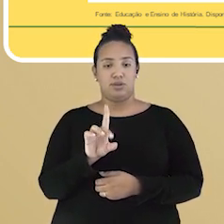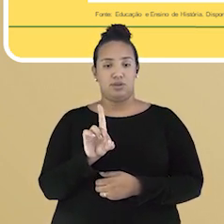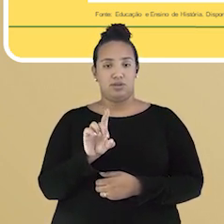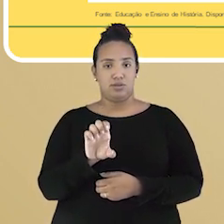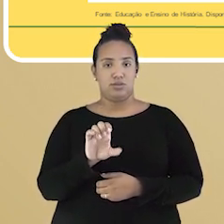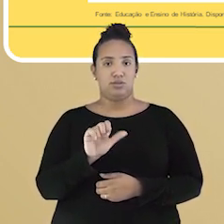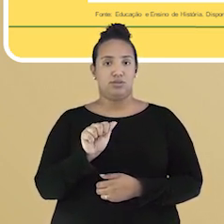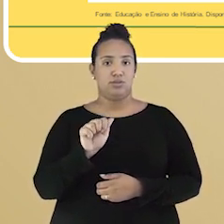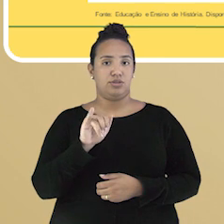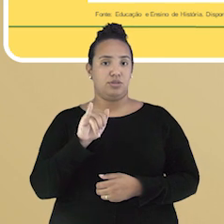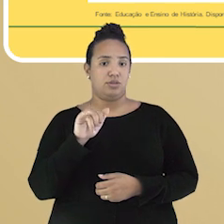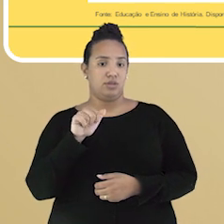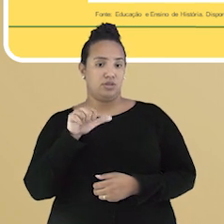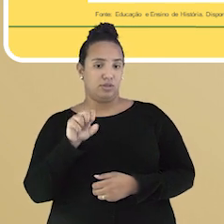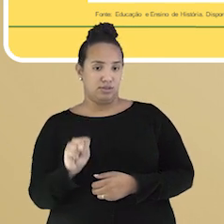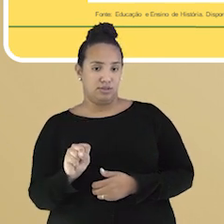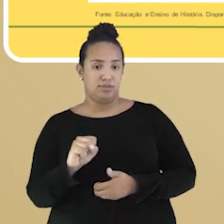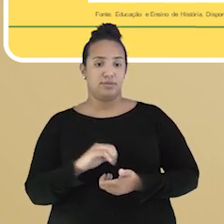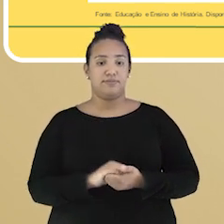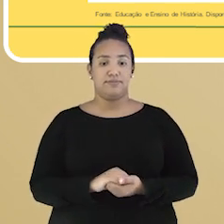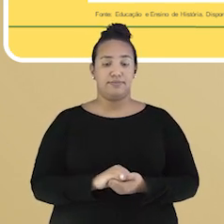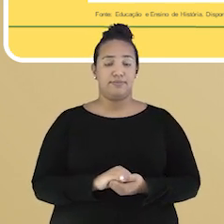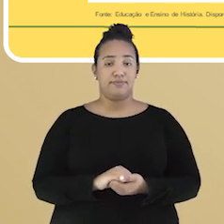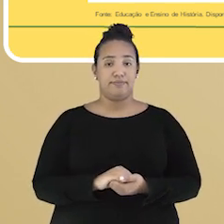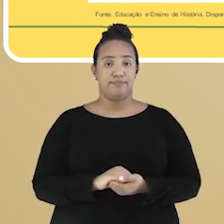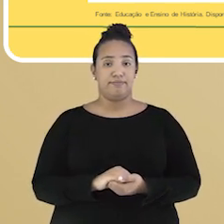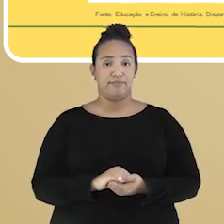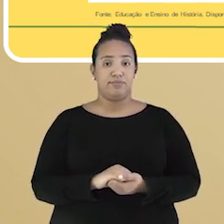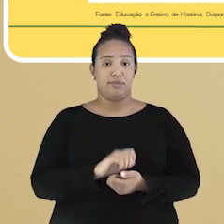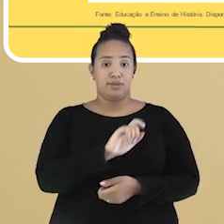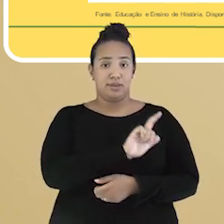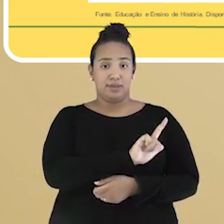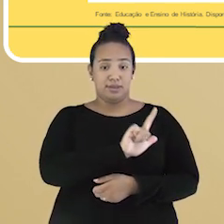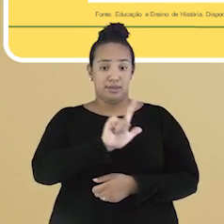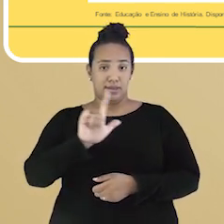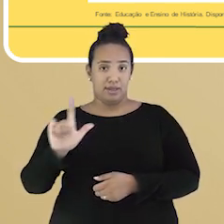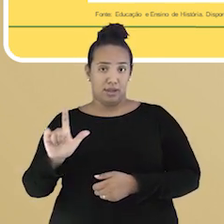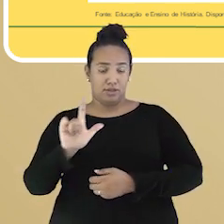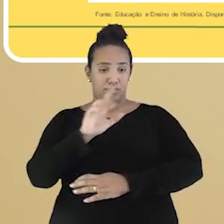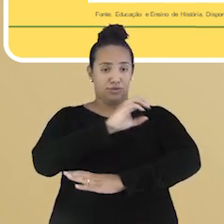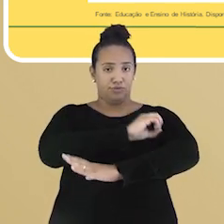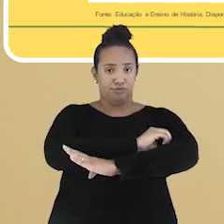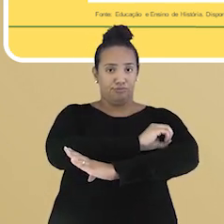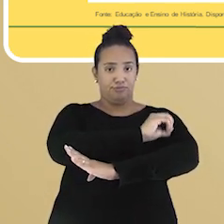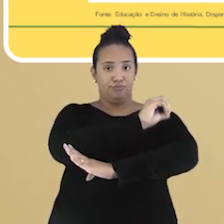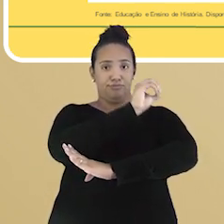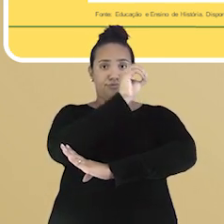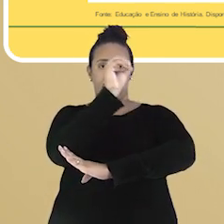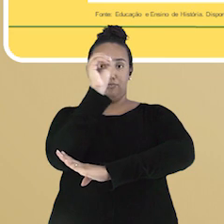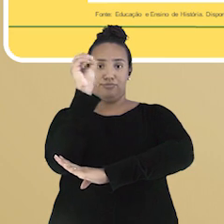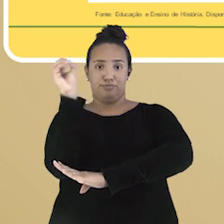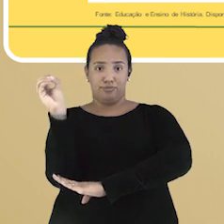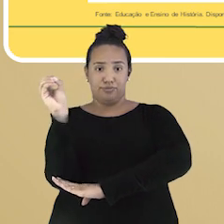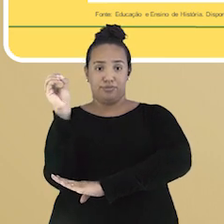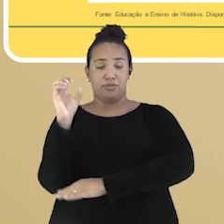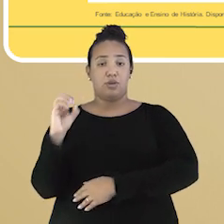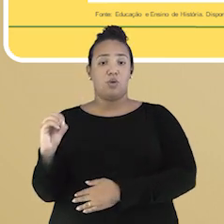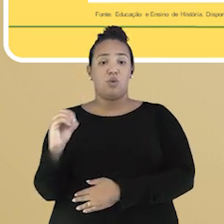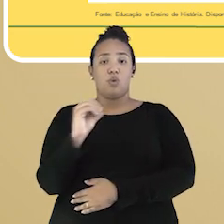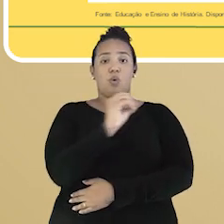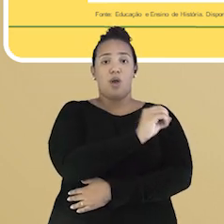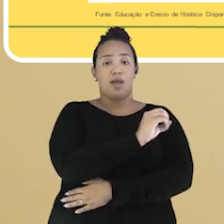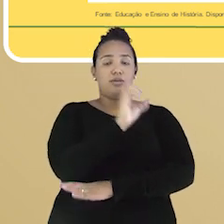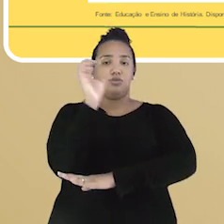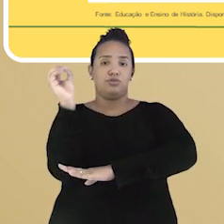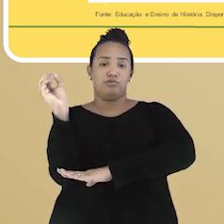localização. Leste foi como chamaram o lado em que nasce o sol e oeste é o nome do ponto